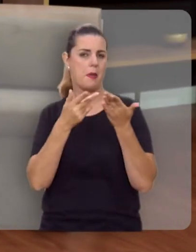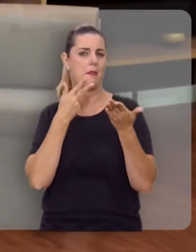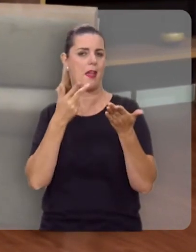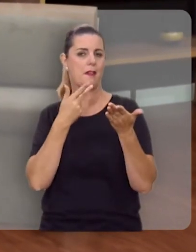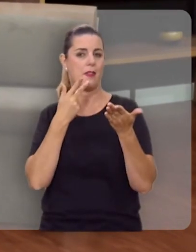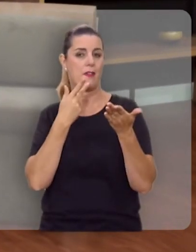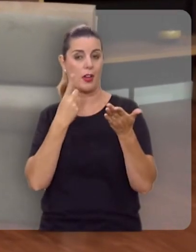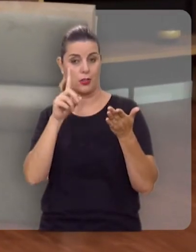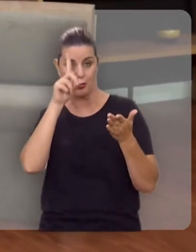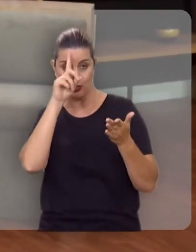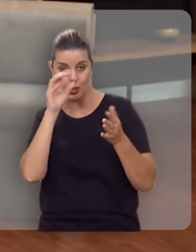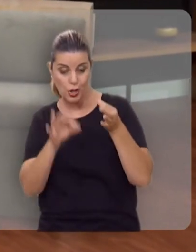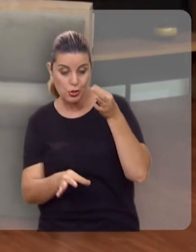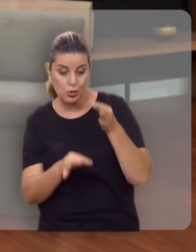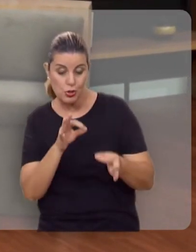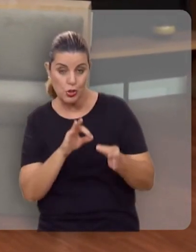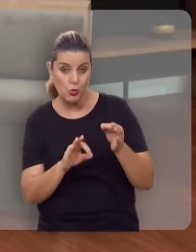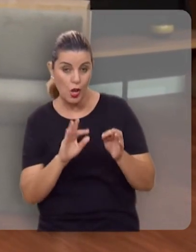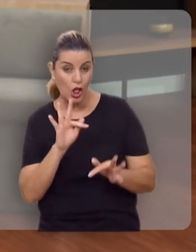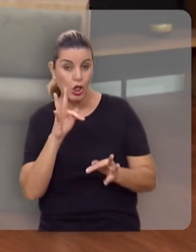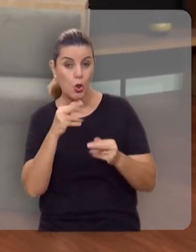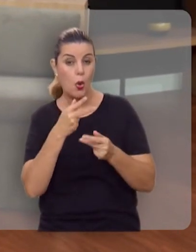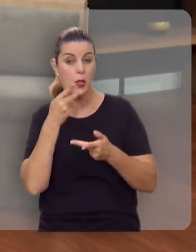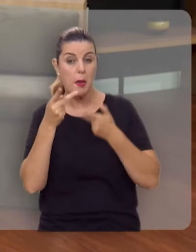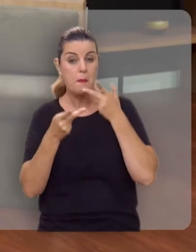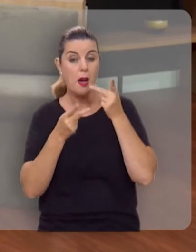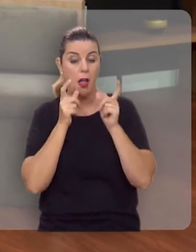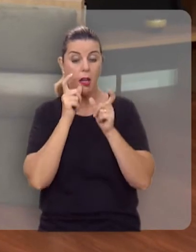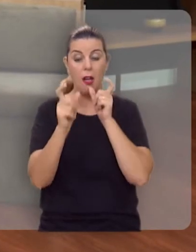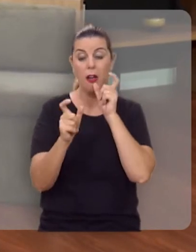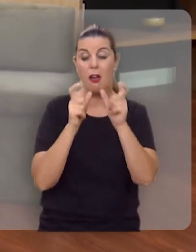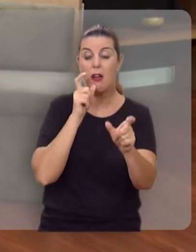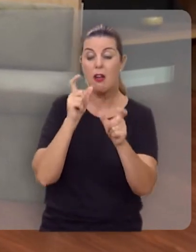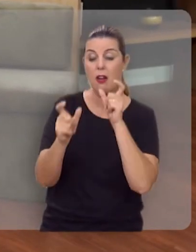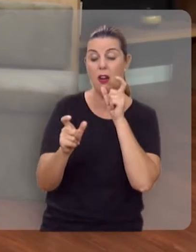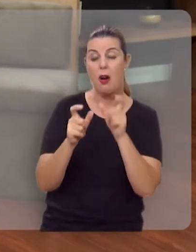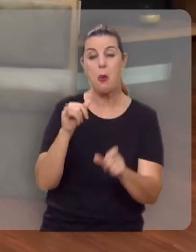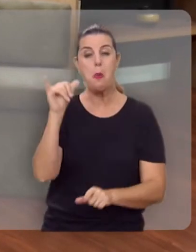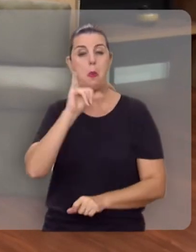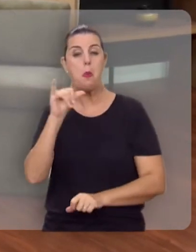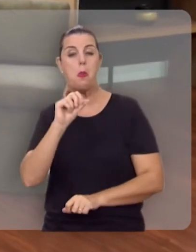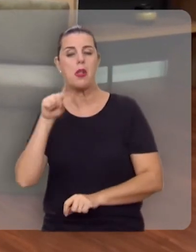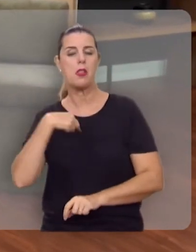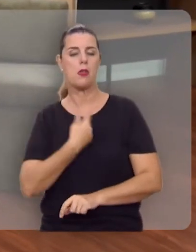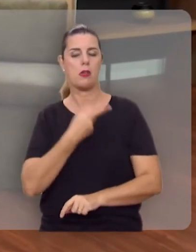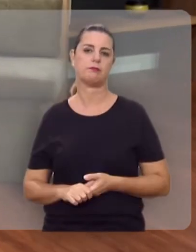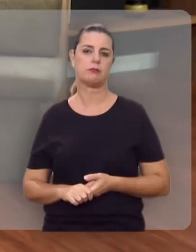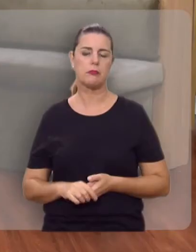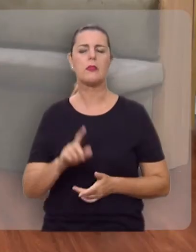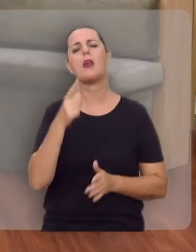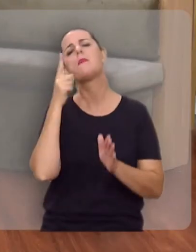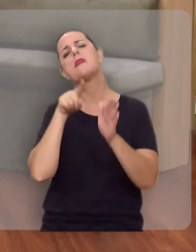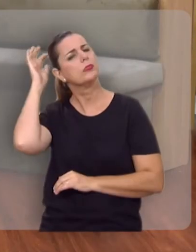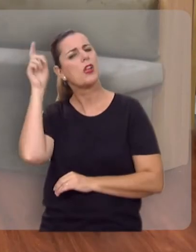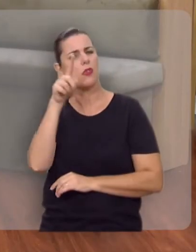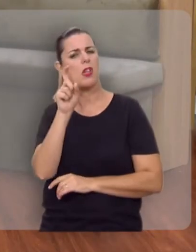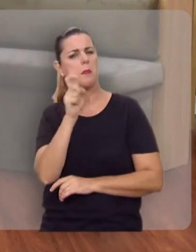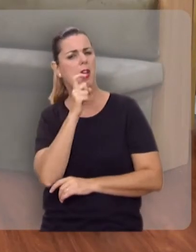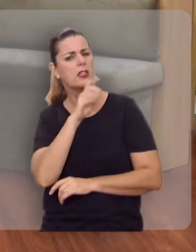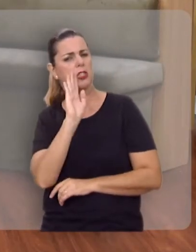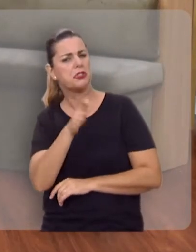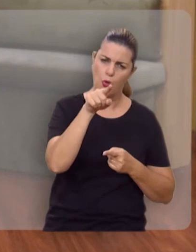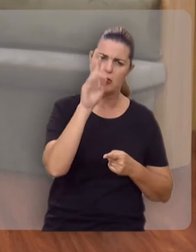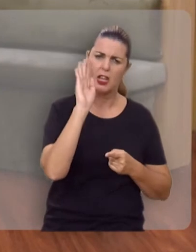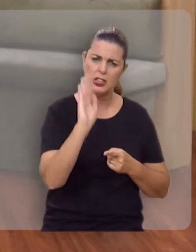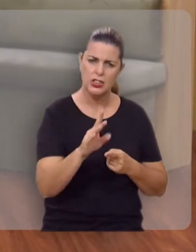diz que nós vamos dar conta no dia do juízo por todas as palavras, palavras frívolas que nós proferimos. Eu lhe pergunto, você já